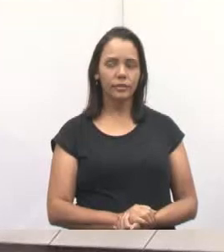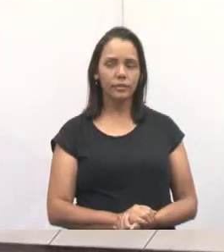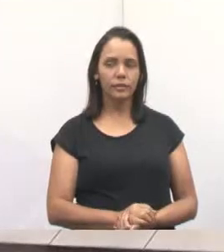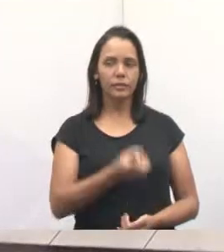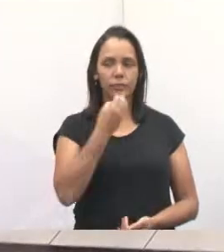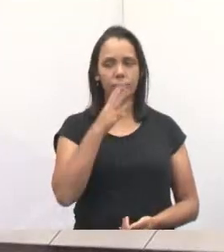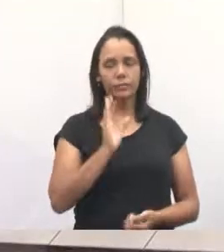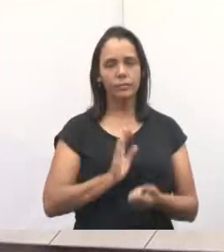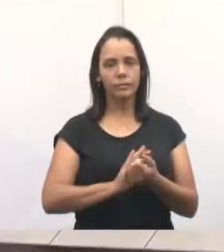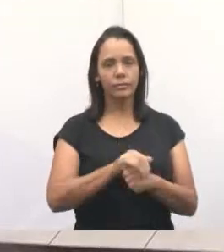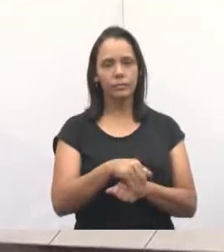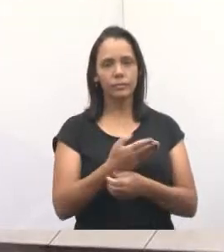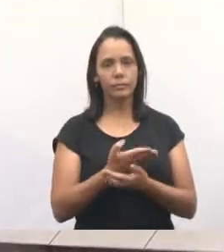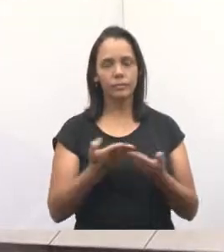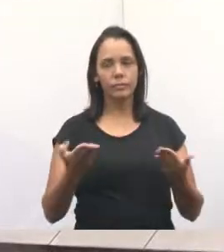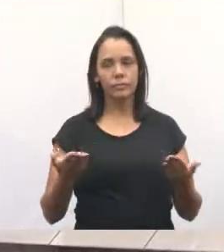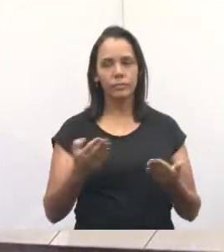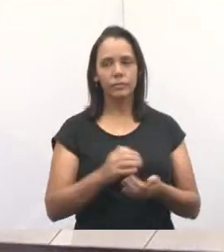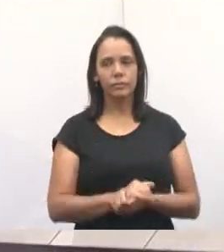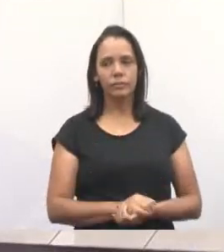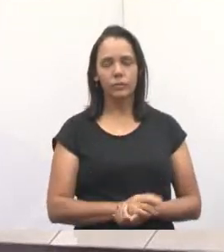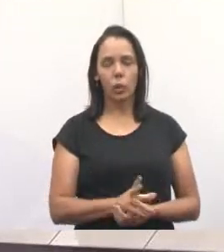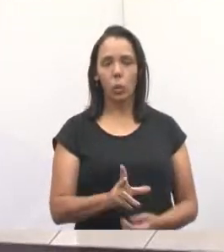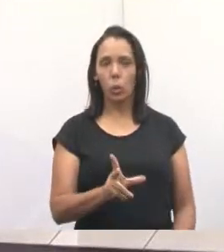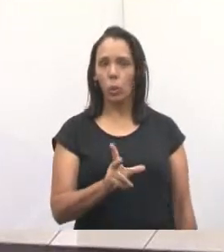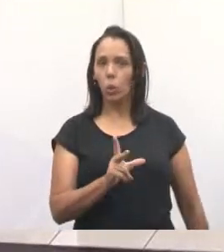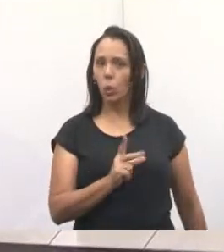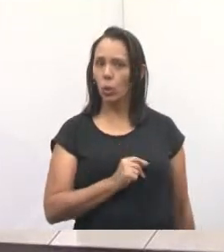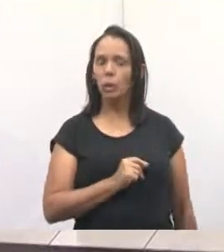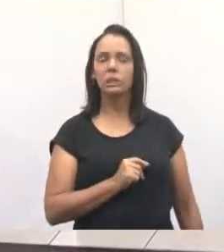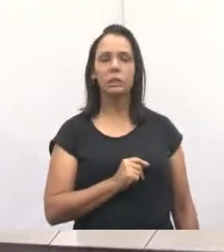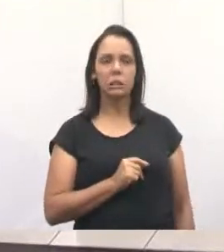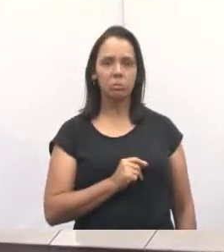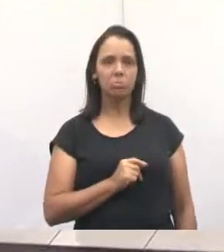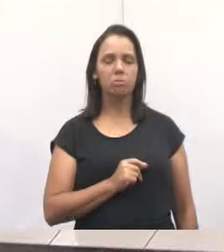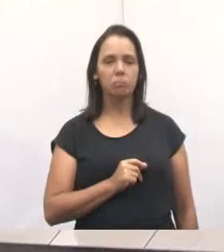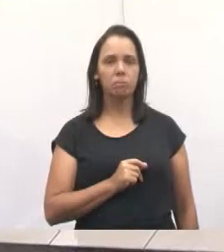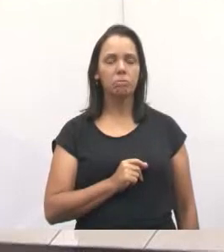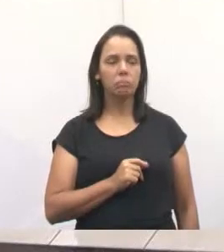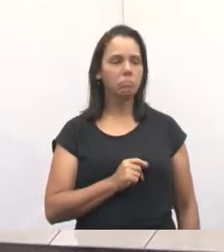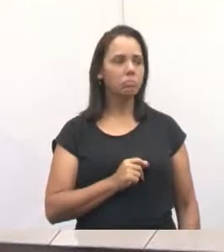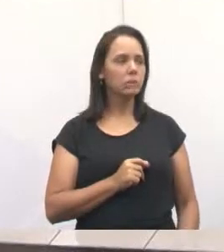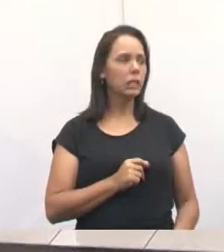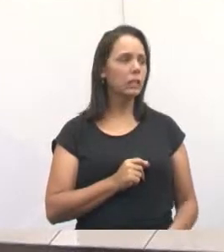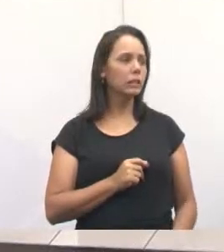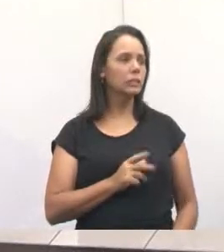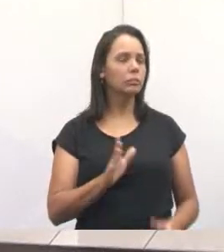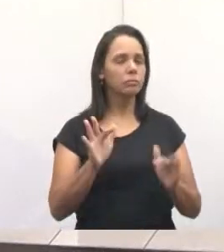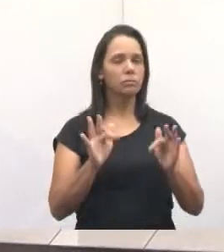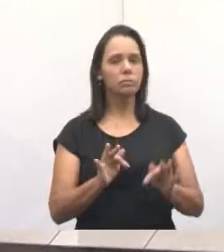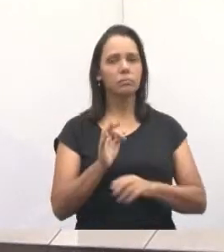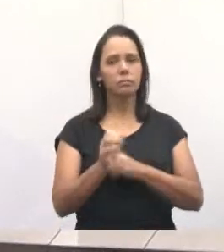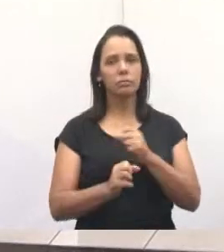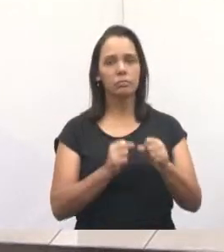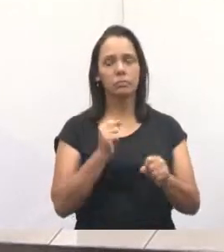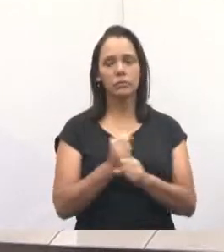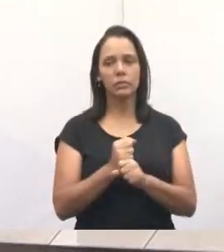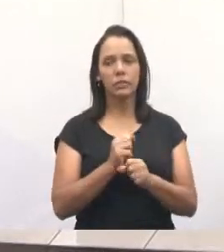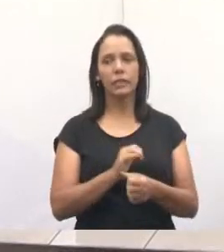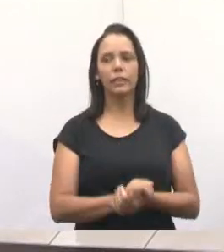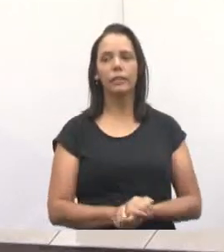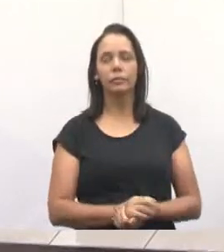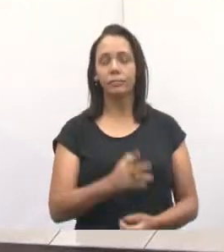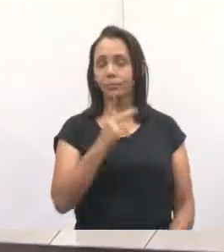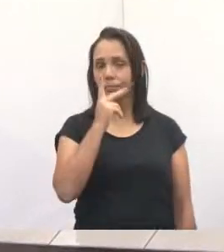Boa noite a todos. Nossa, nem parece, né? Mais um ano aí que está se findando. Parece que foi outro dia